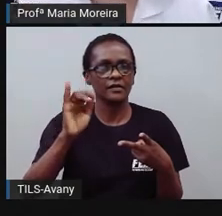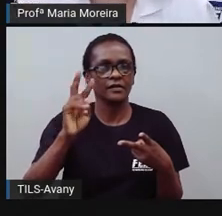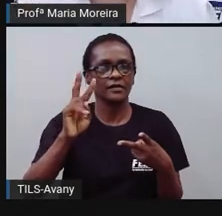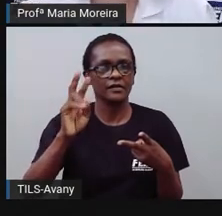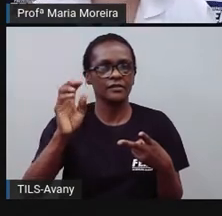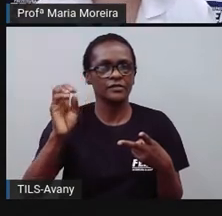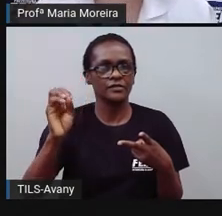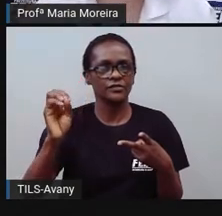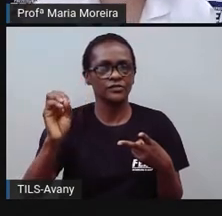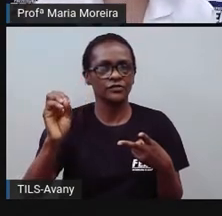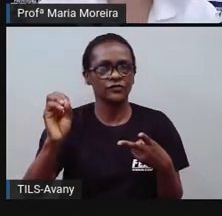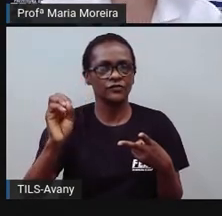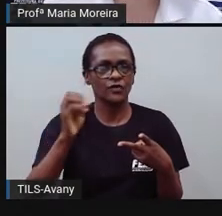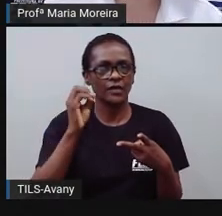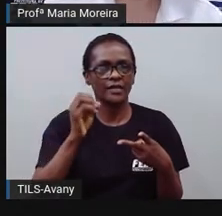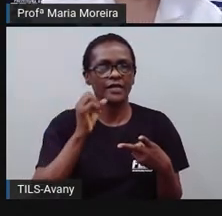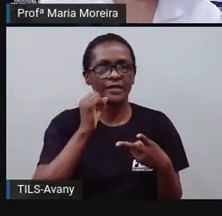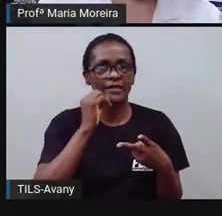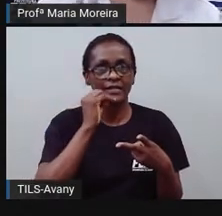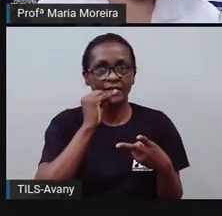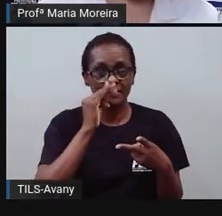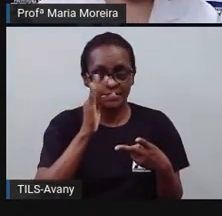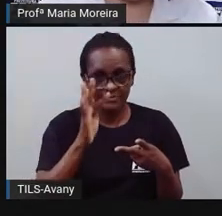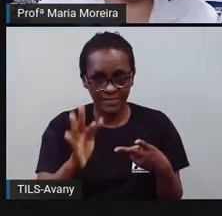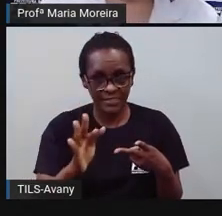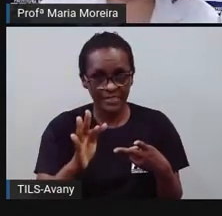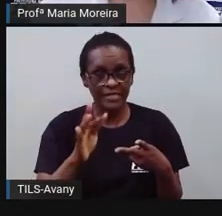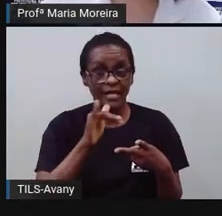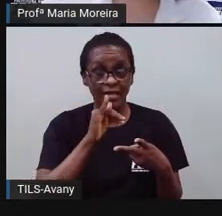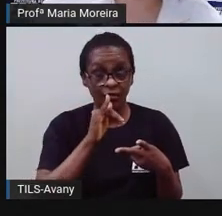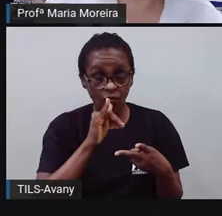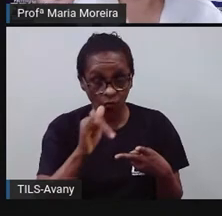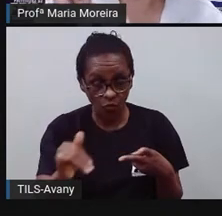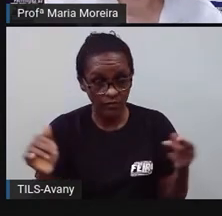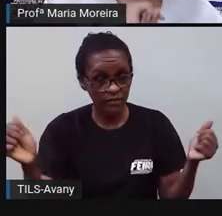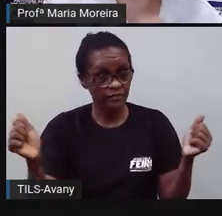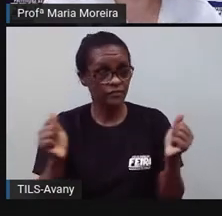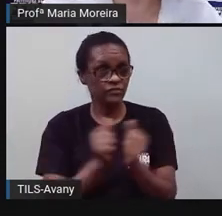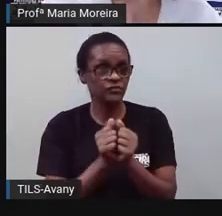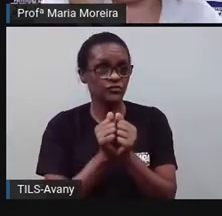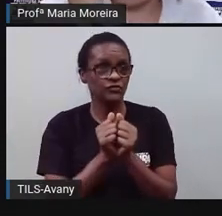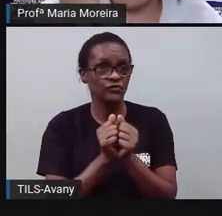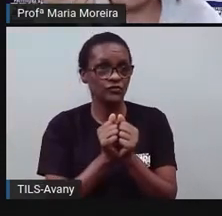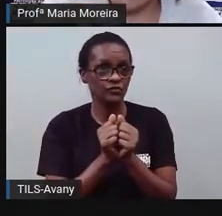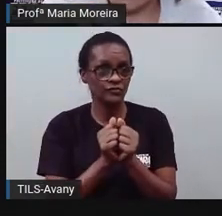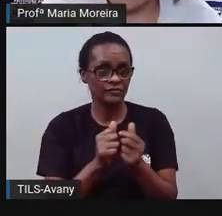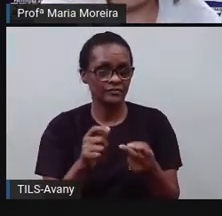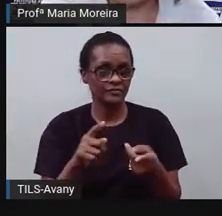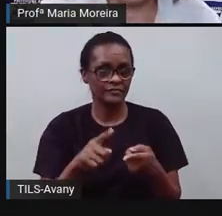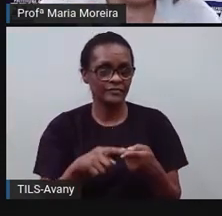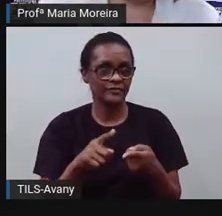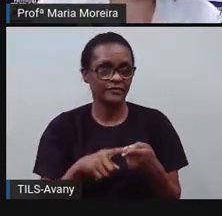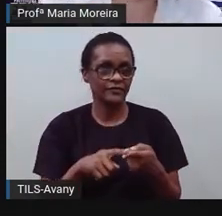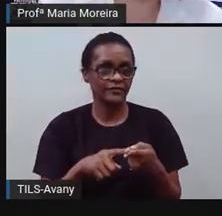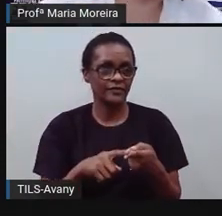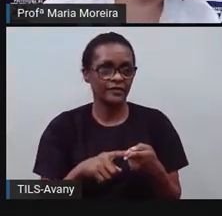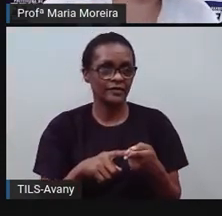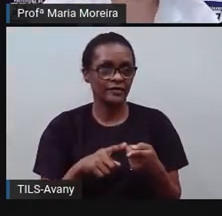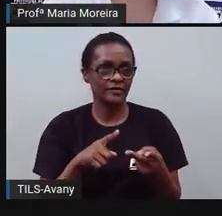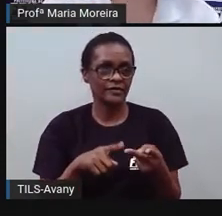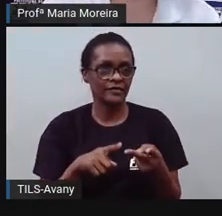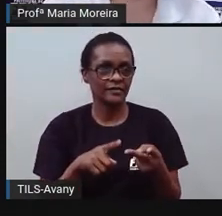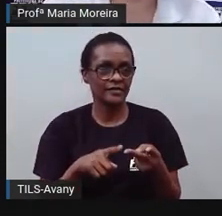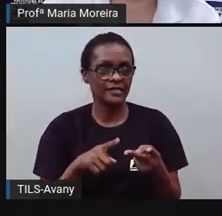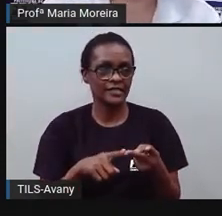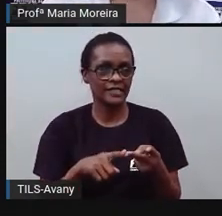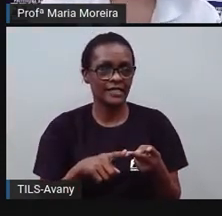narrando ao mesmo tempo. E aí, nesse caso, eu posso ser narrador, observador e eu posso também estar